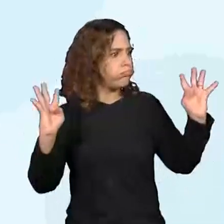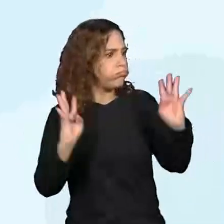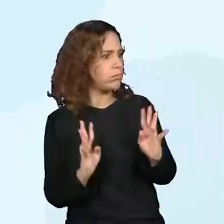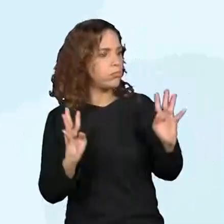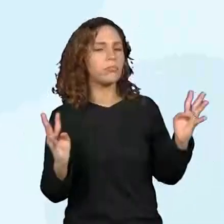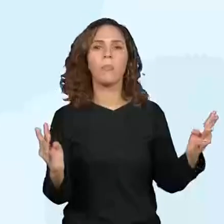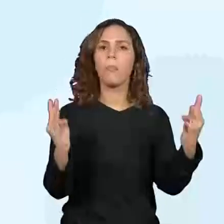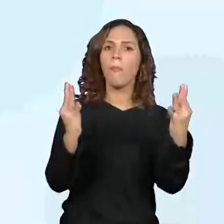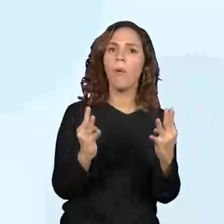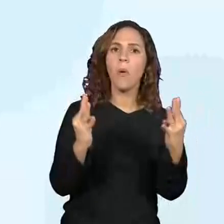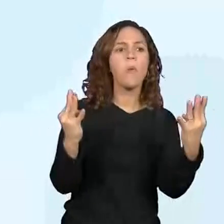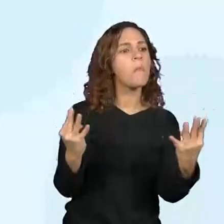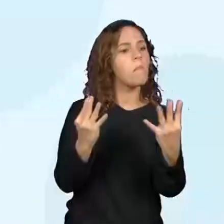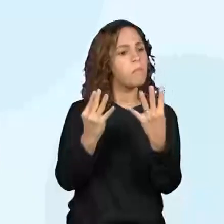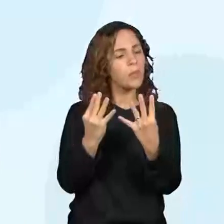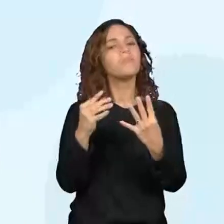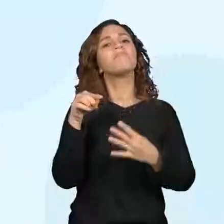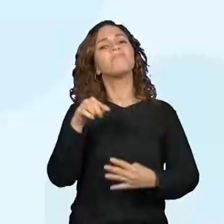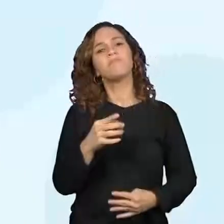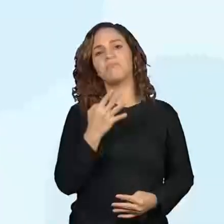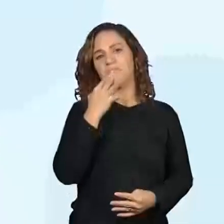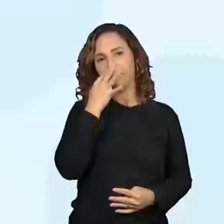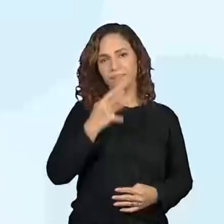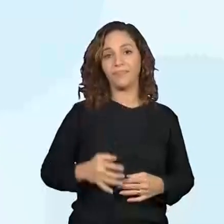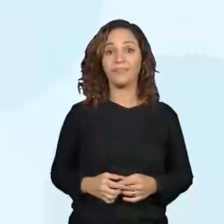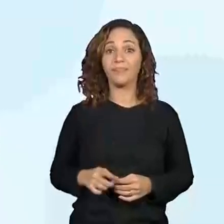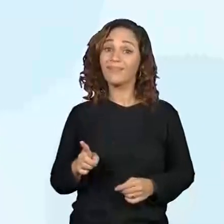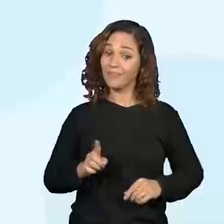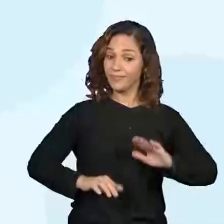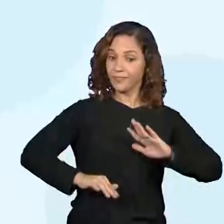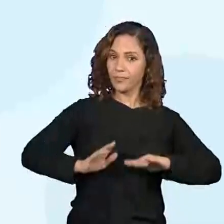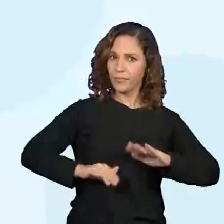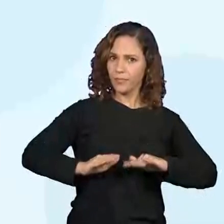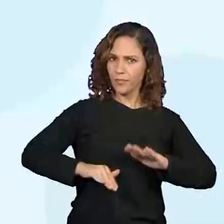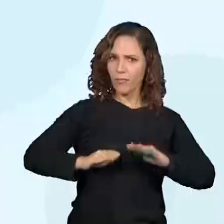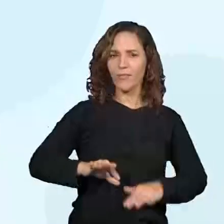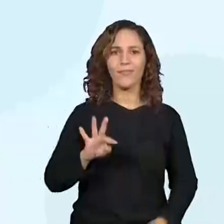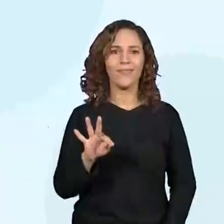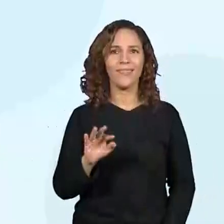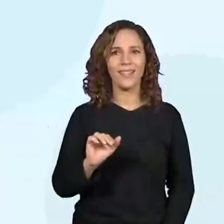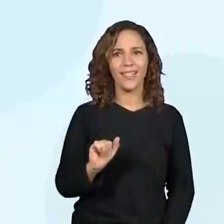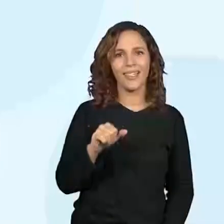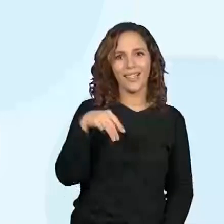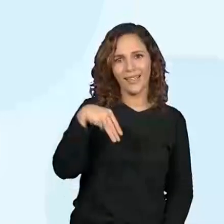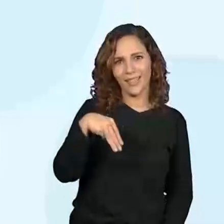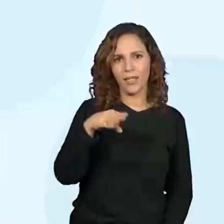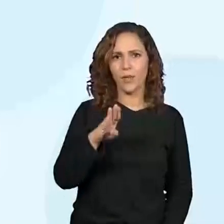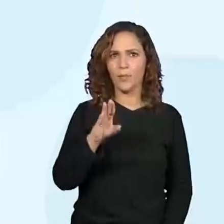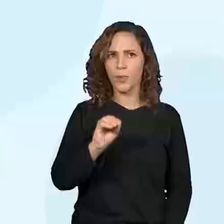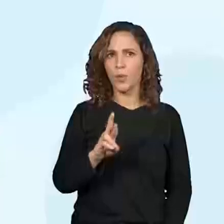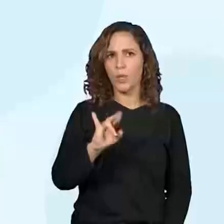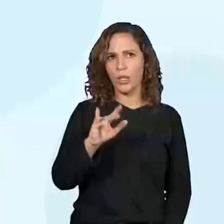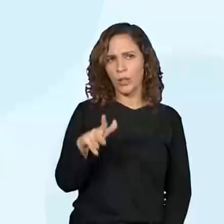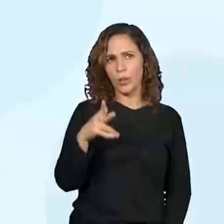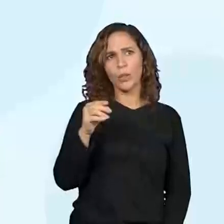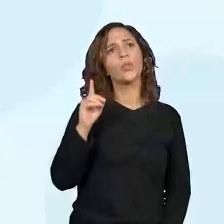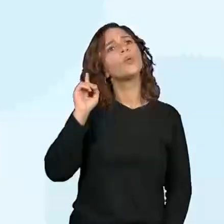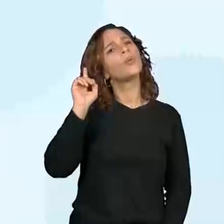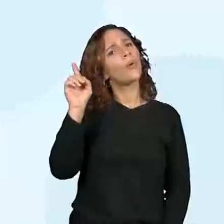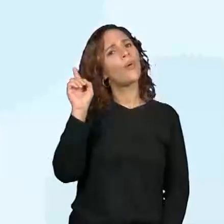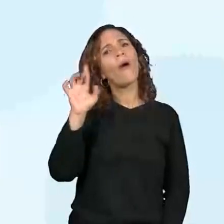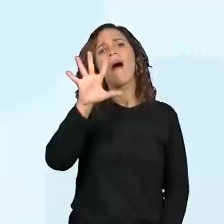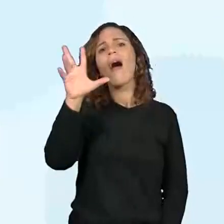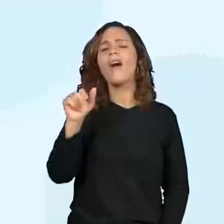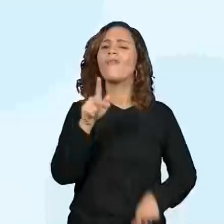sons de tambor. O tambor, tamborinho, é muito querido pelos africanos.